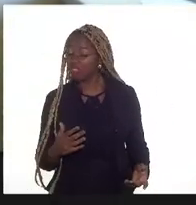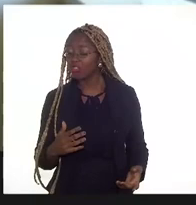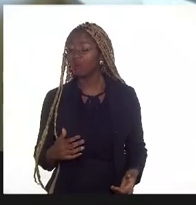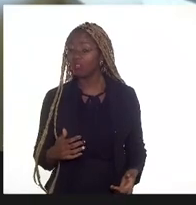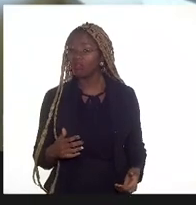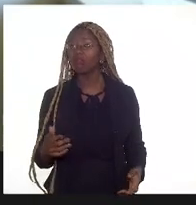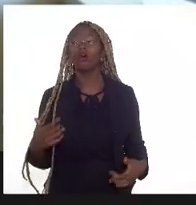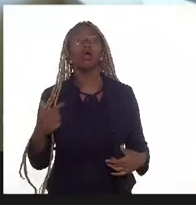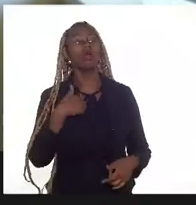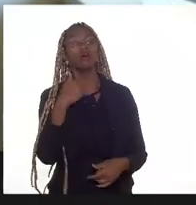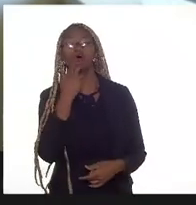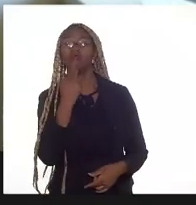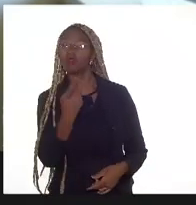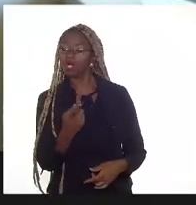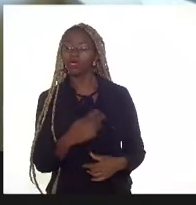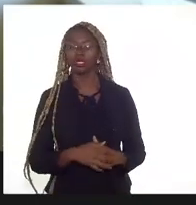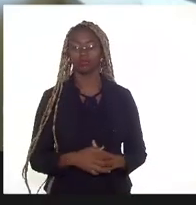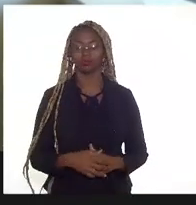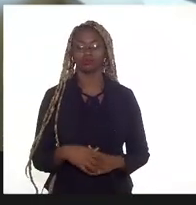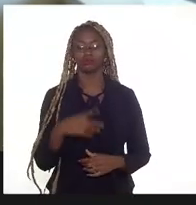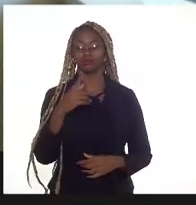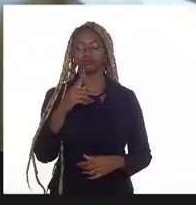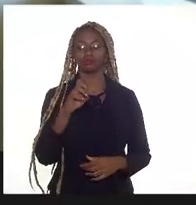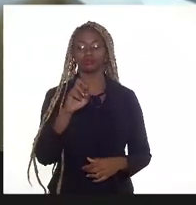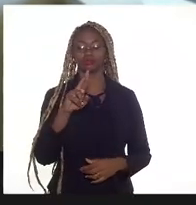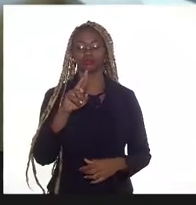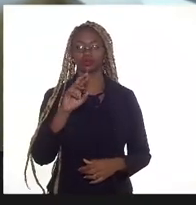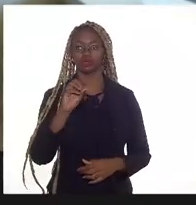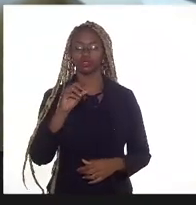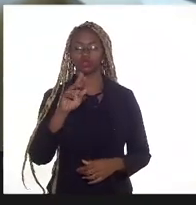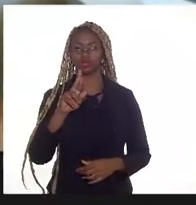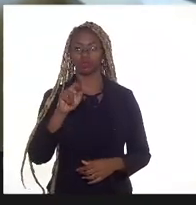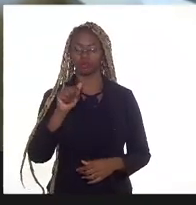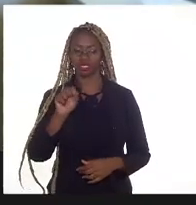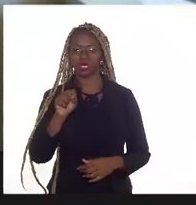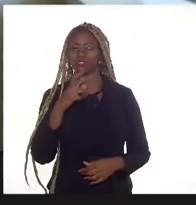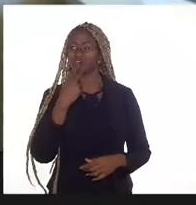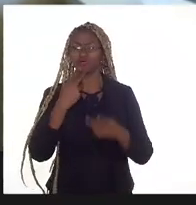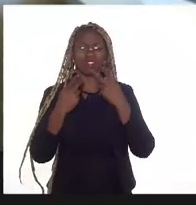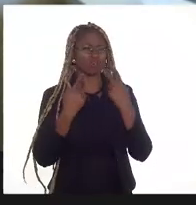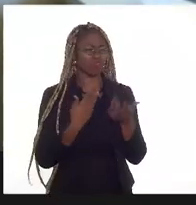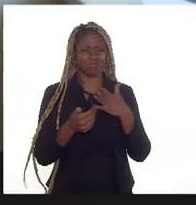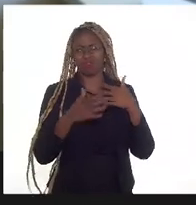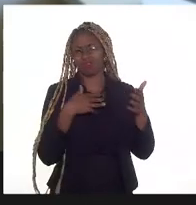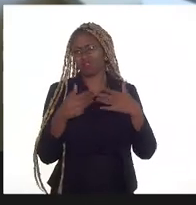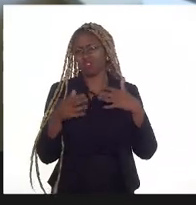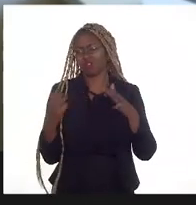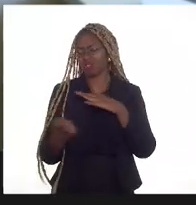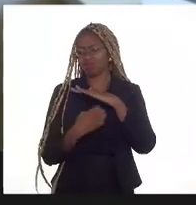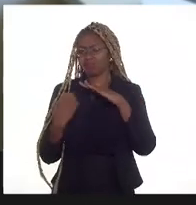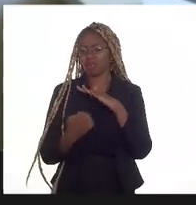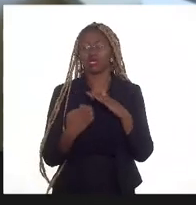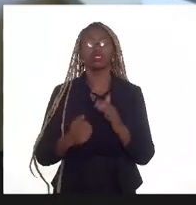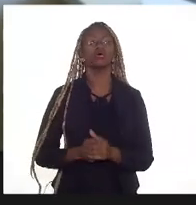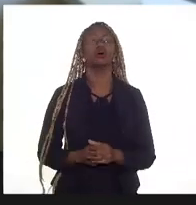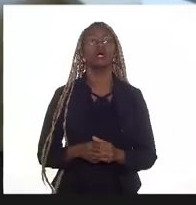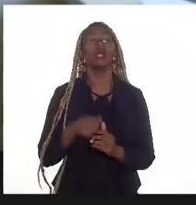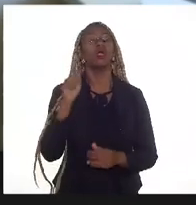a Petrobras abate, abate, não falo da Petrobras, qualquer concessionária, ela abate,